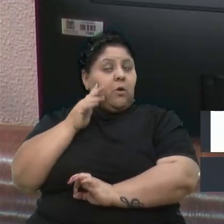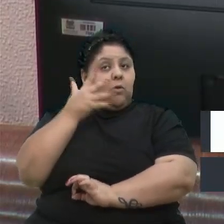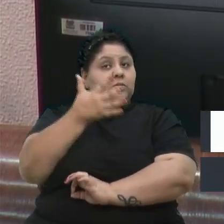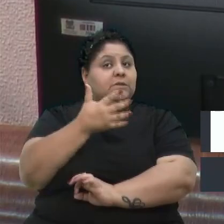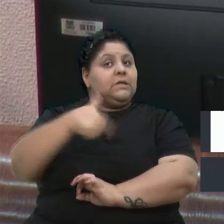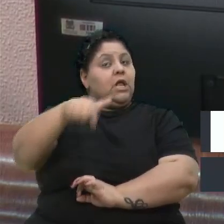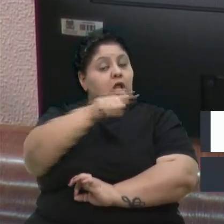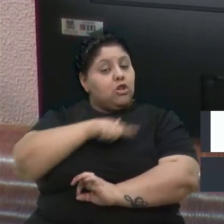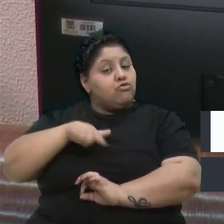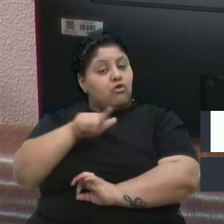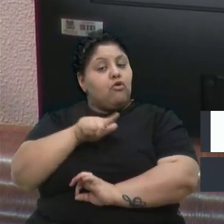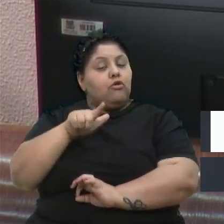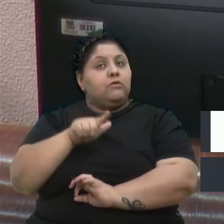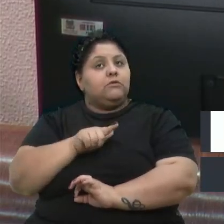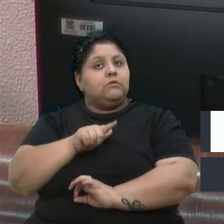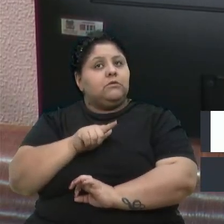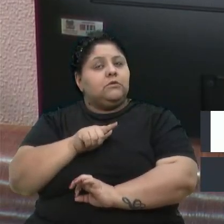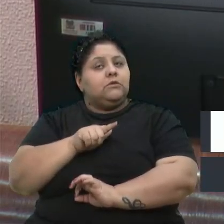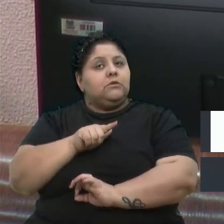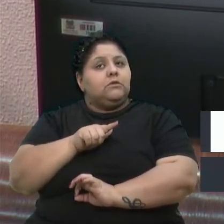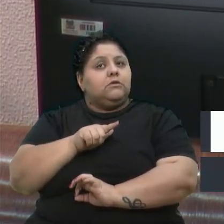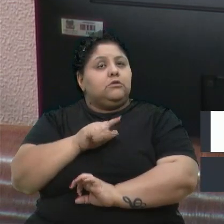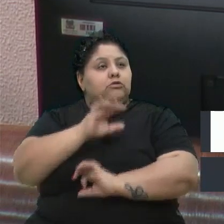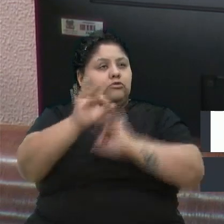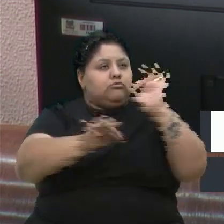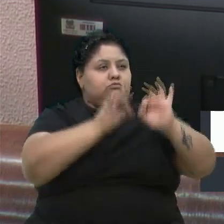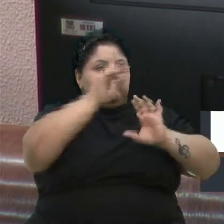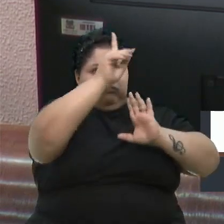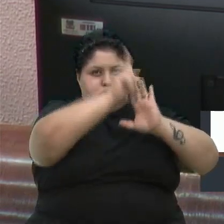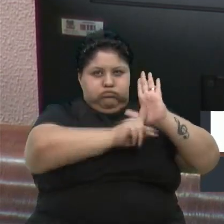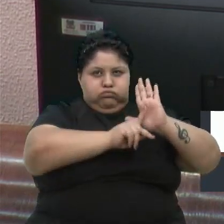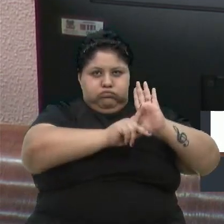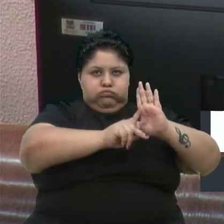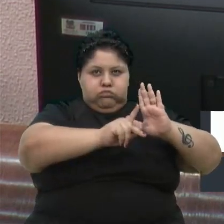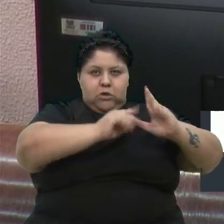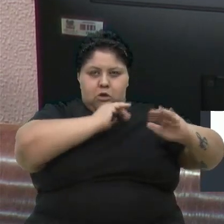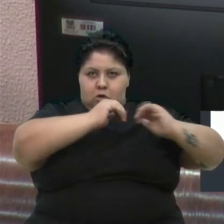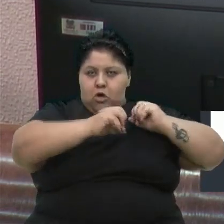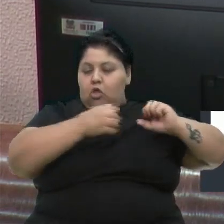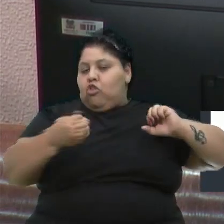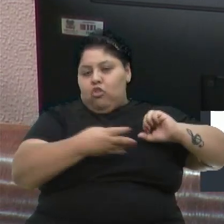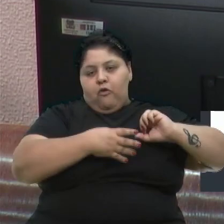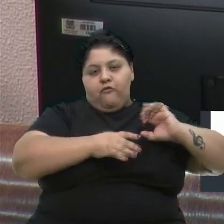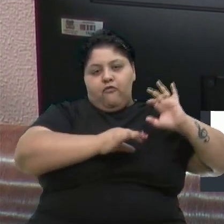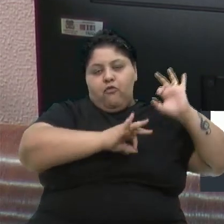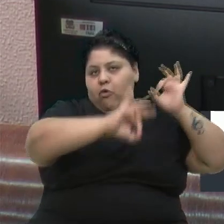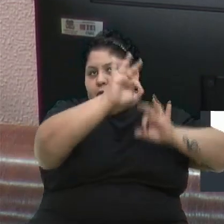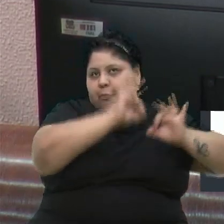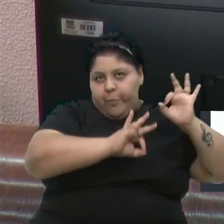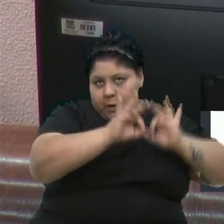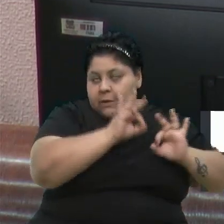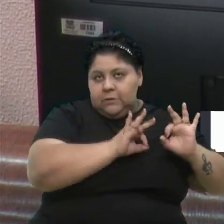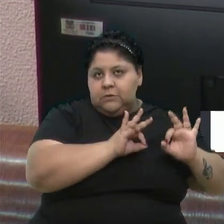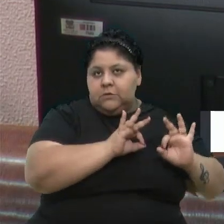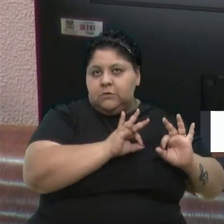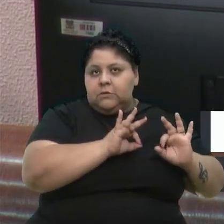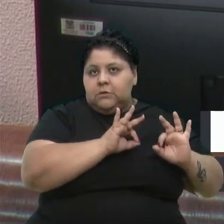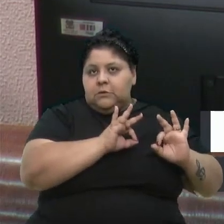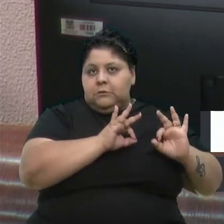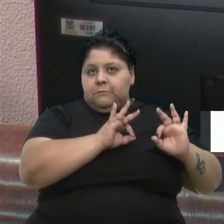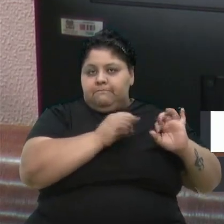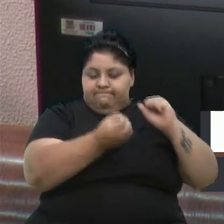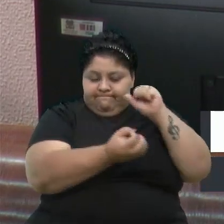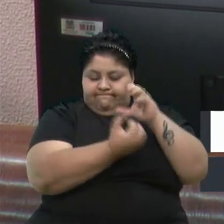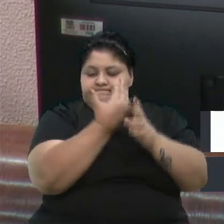Nós temos um projeto de mobilidade, um novo plano de mobilidade a ser implantado